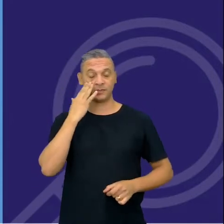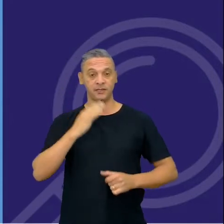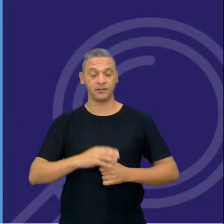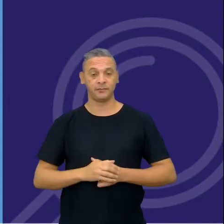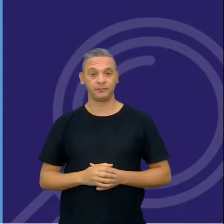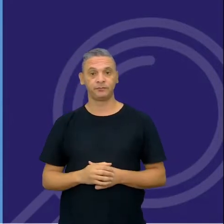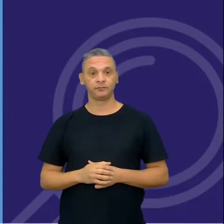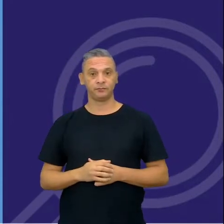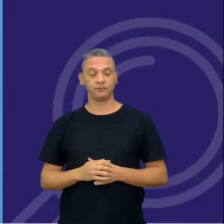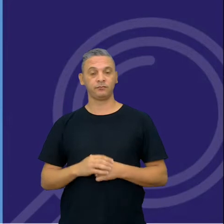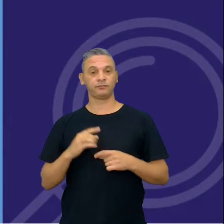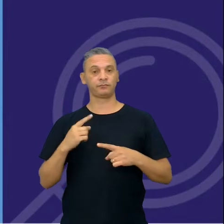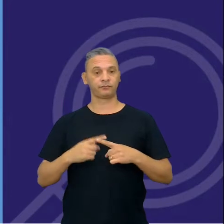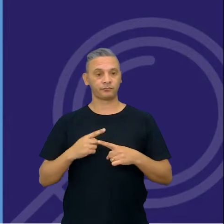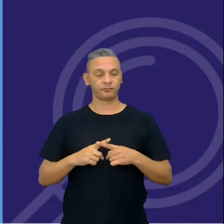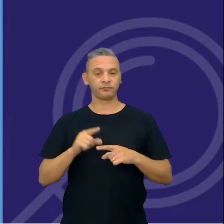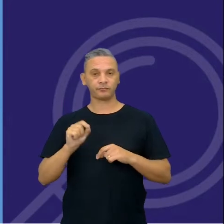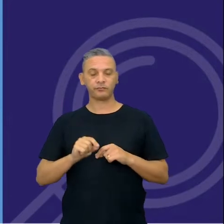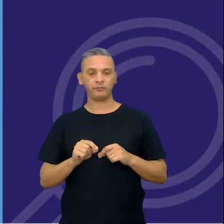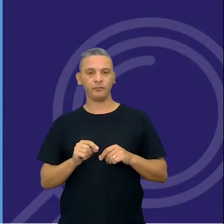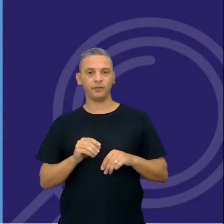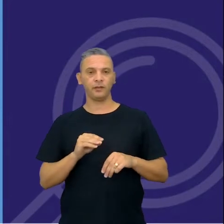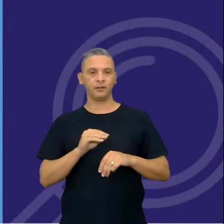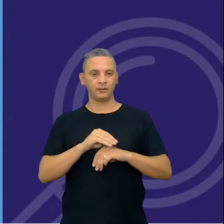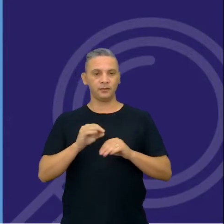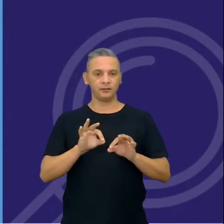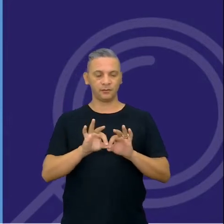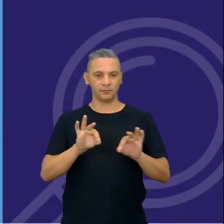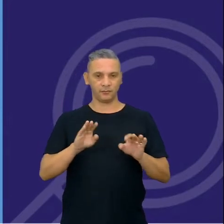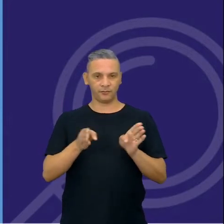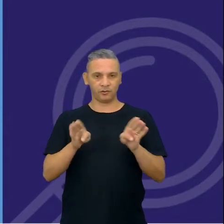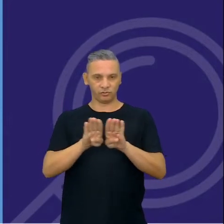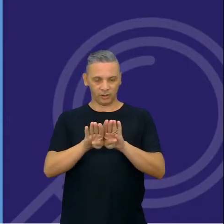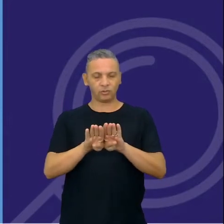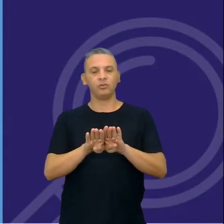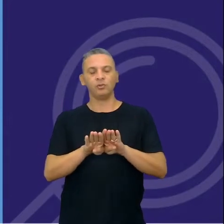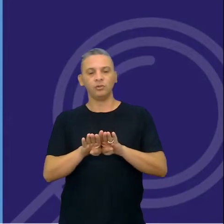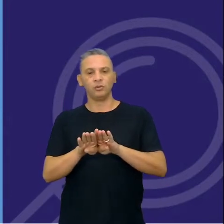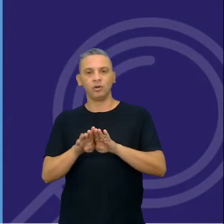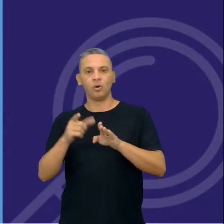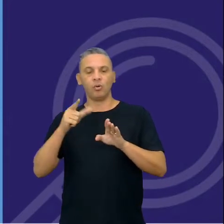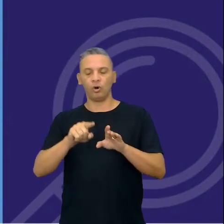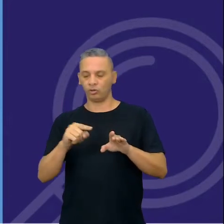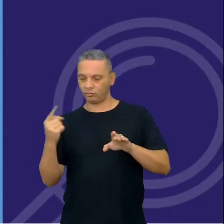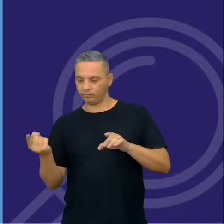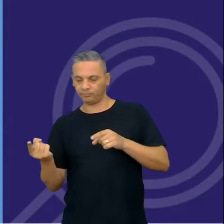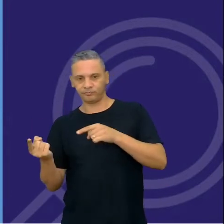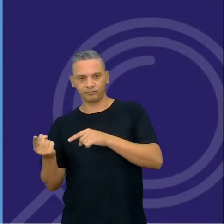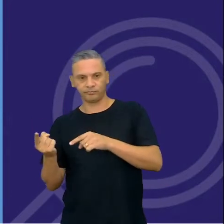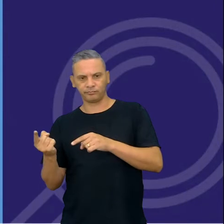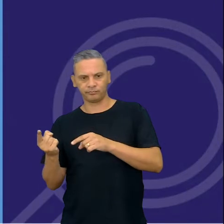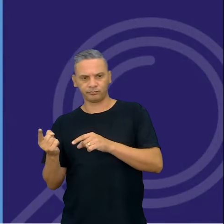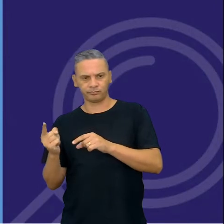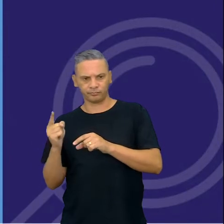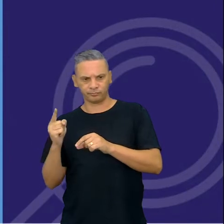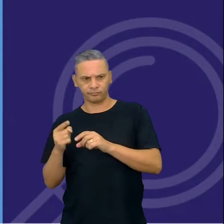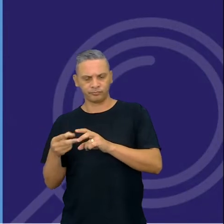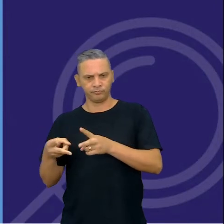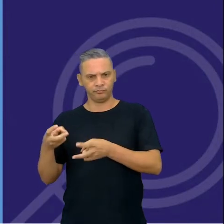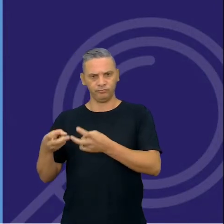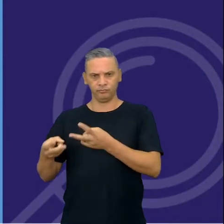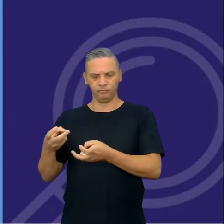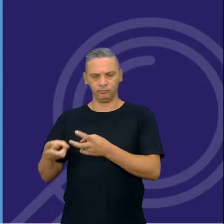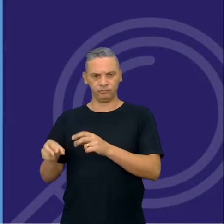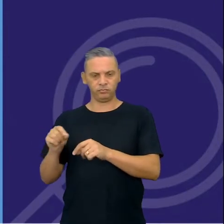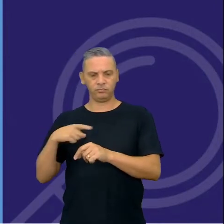de você colocar um caninho, fazer um sistema fechado, e aí, do outro lado, você coloca comprimido efervescente,